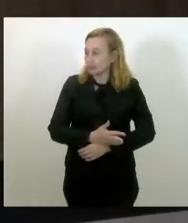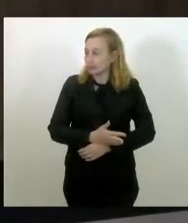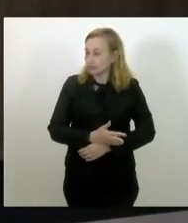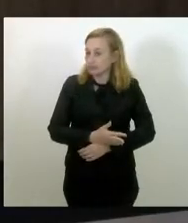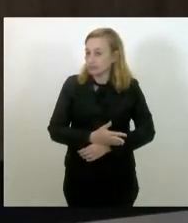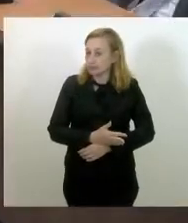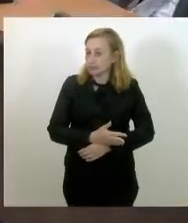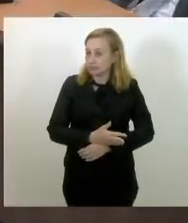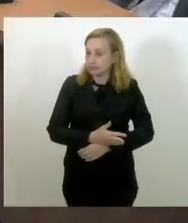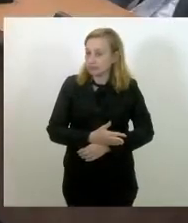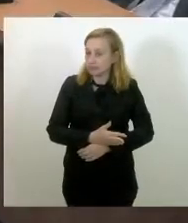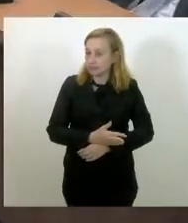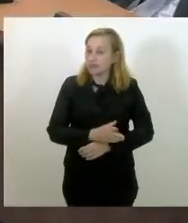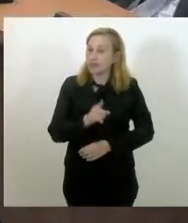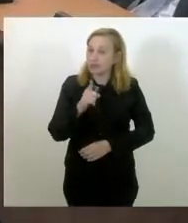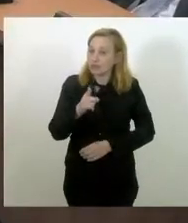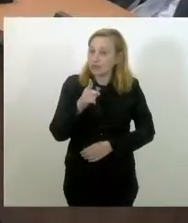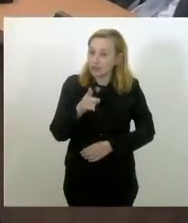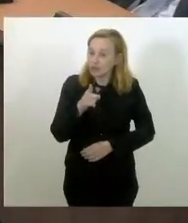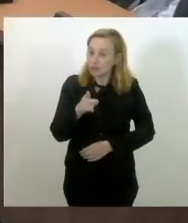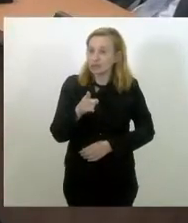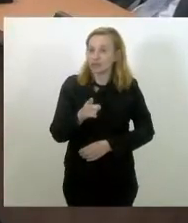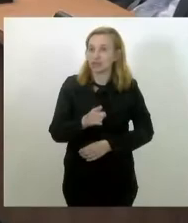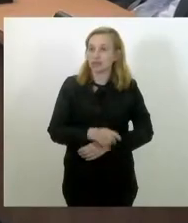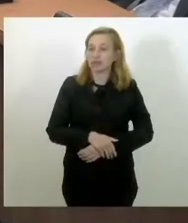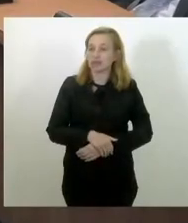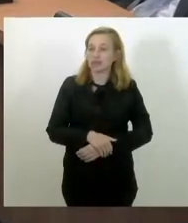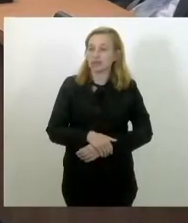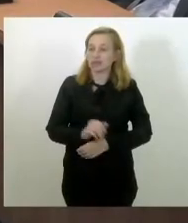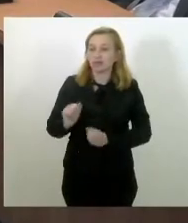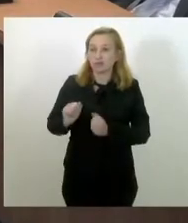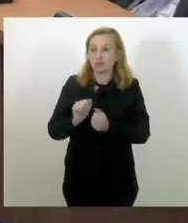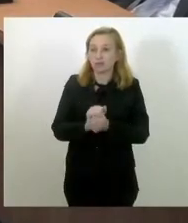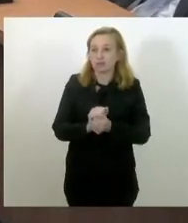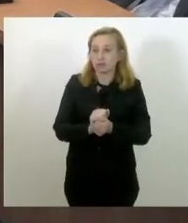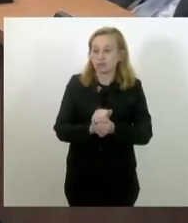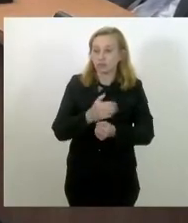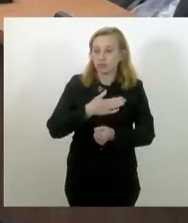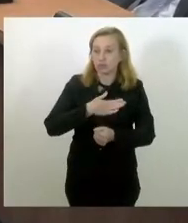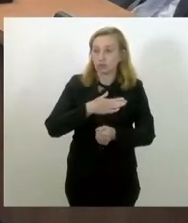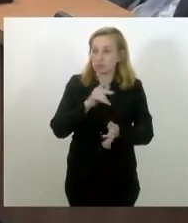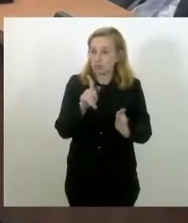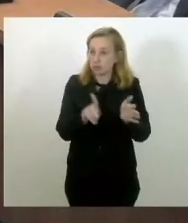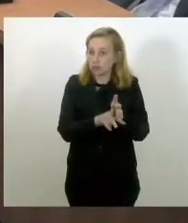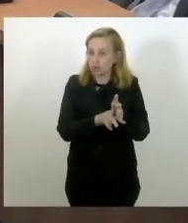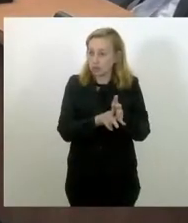você é meu coautor nesse projeto. Entendeu?